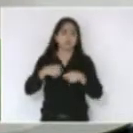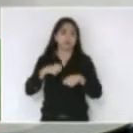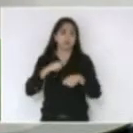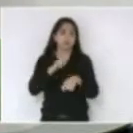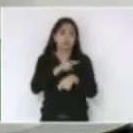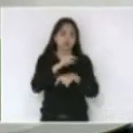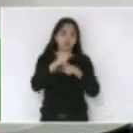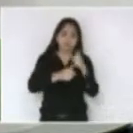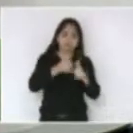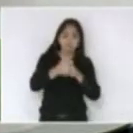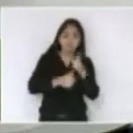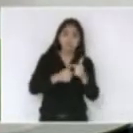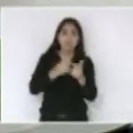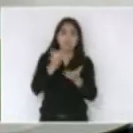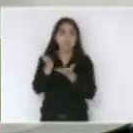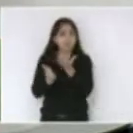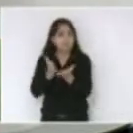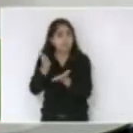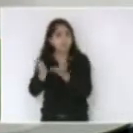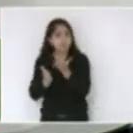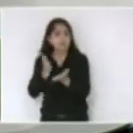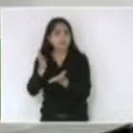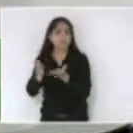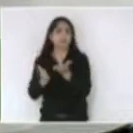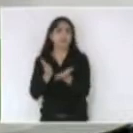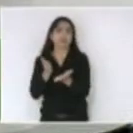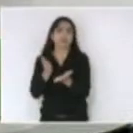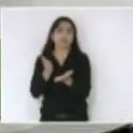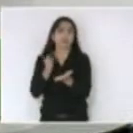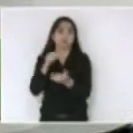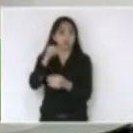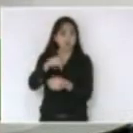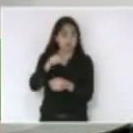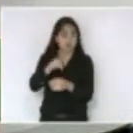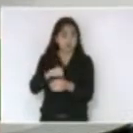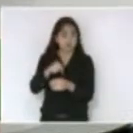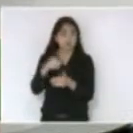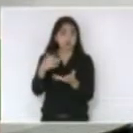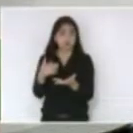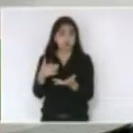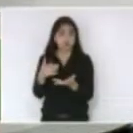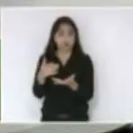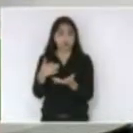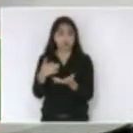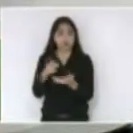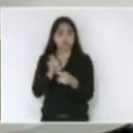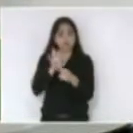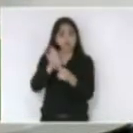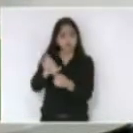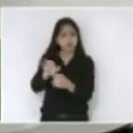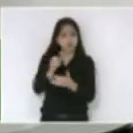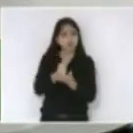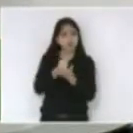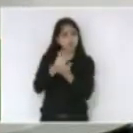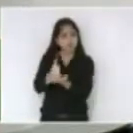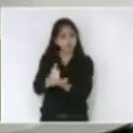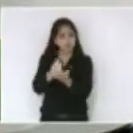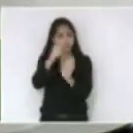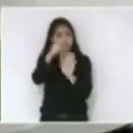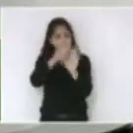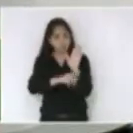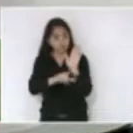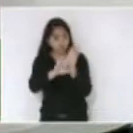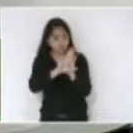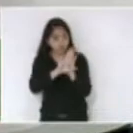servidores para poder atender bem Santa Catarina este parlamento está fazendo um gesto onde se apoia aqui este projeto do